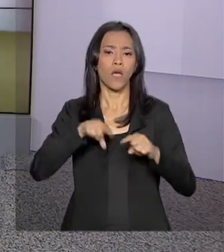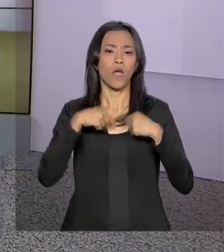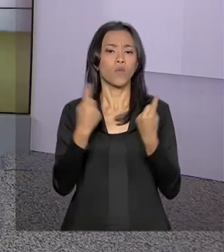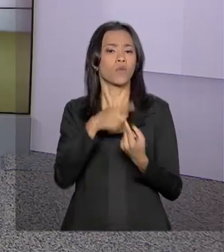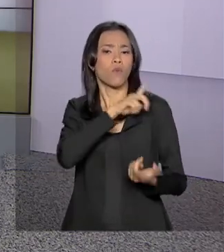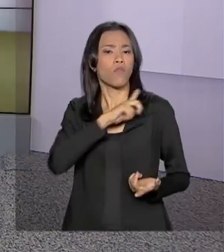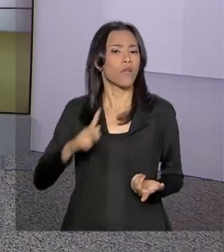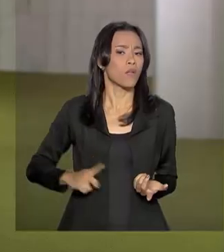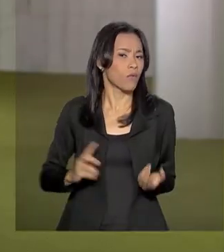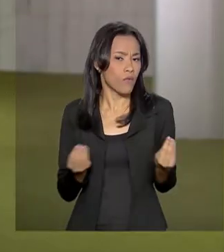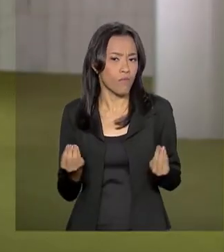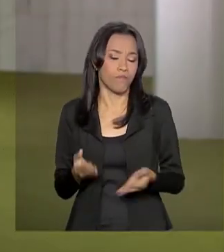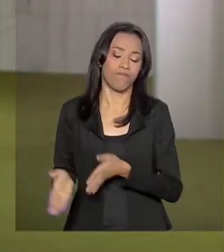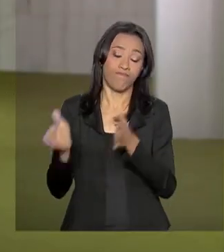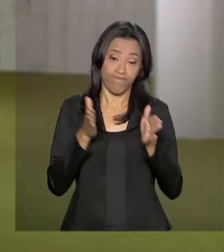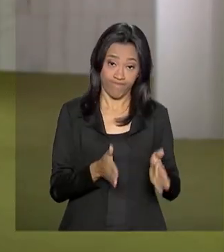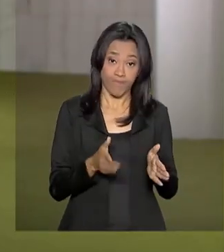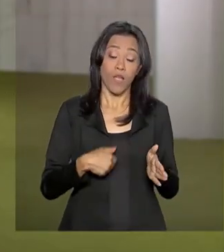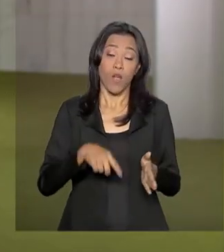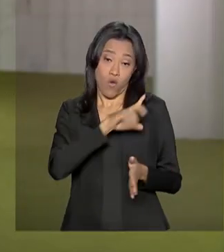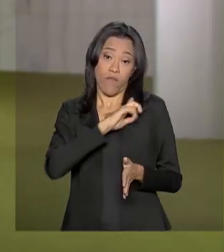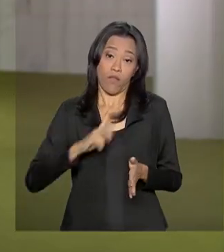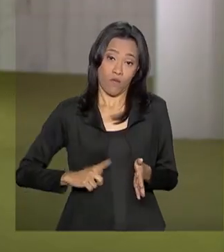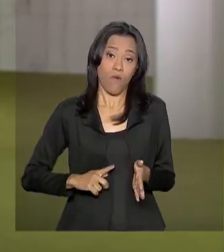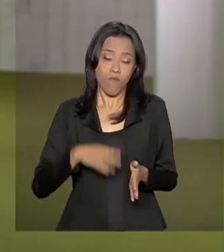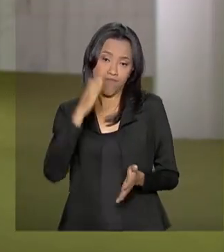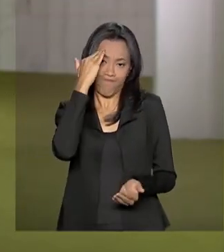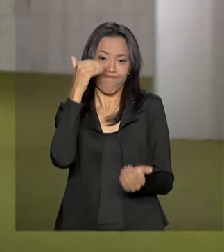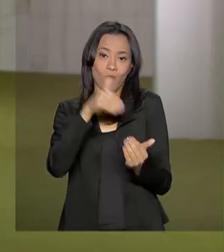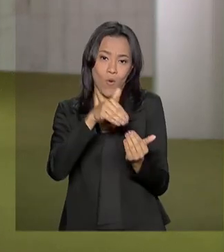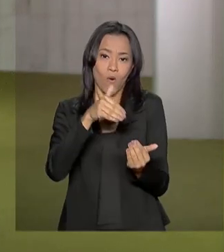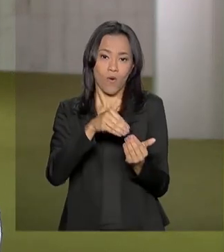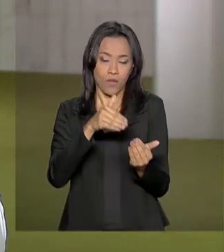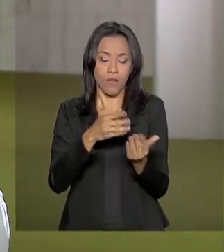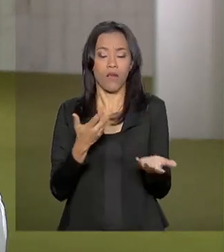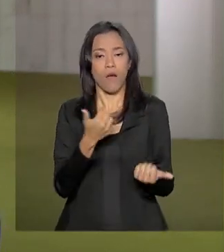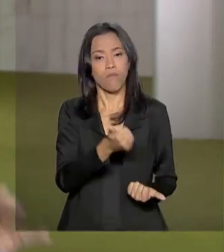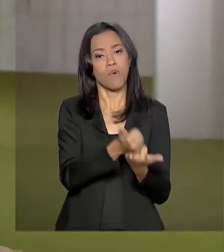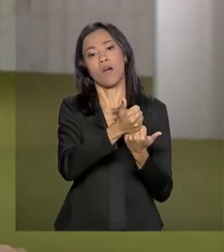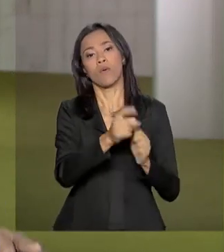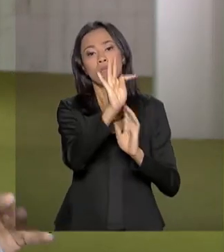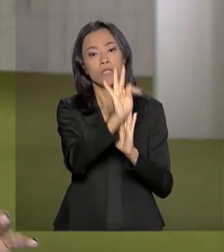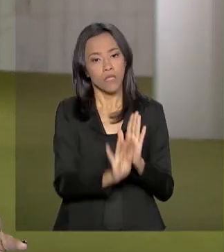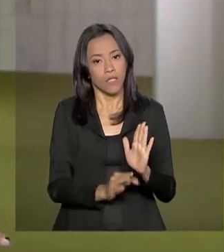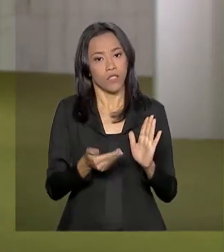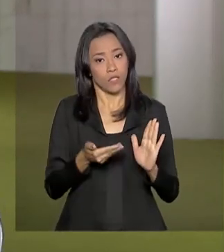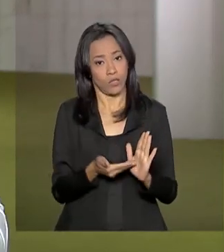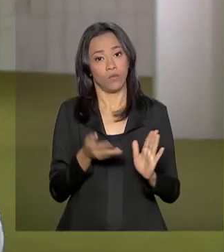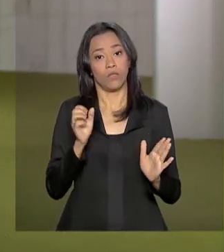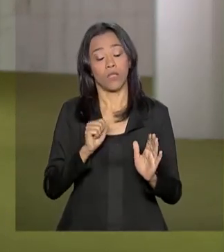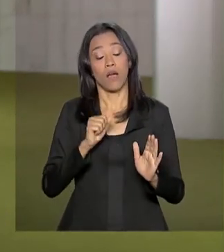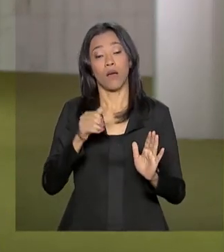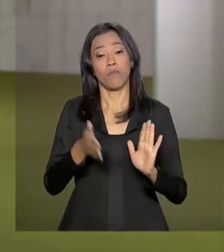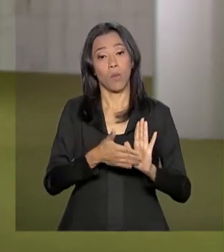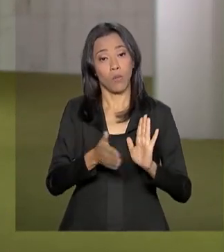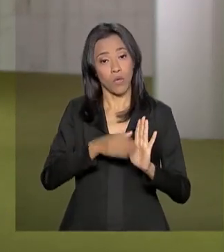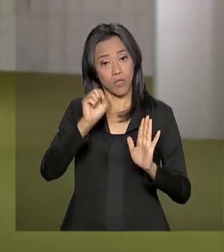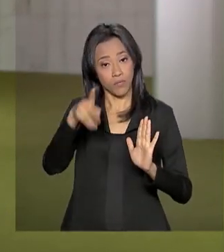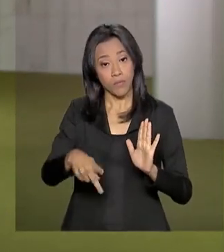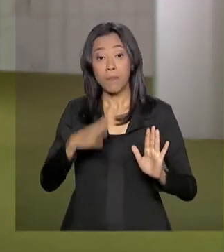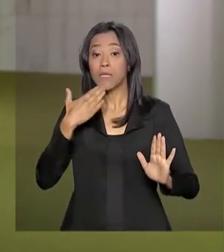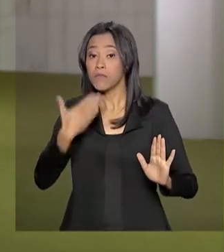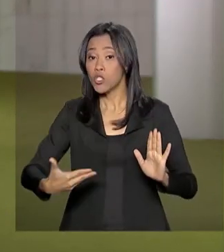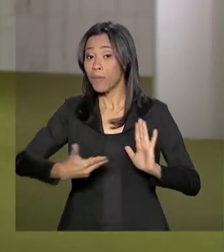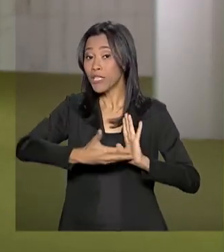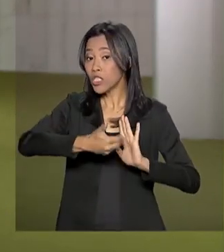Olha, é seguinte. Os governadores concordaram em apoiar o texto da reforma da Previdência, mas pediram a retirada de alguns pontos.